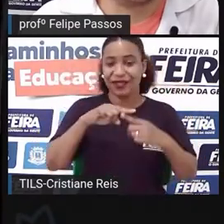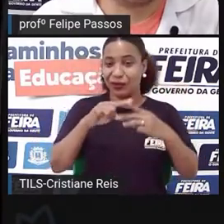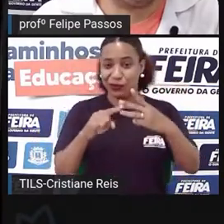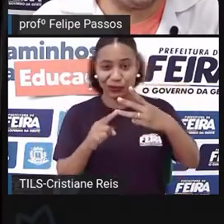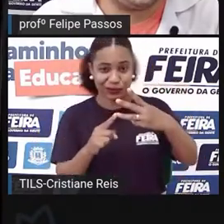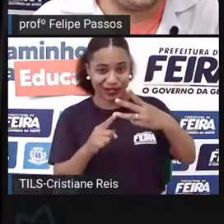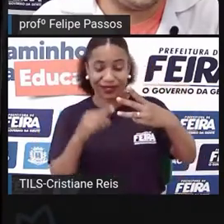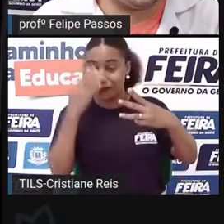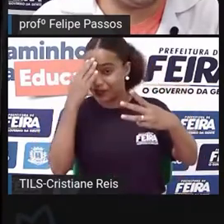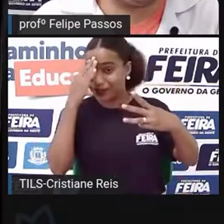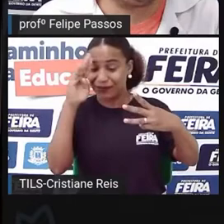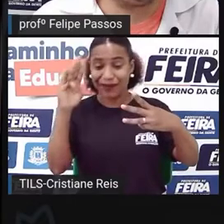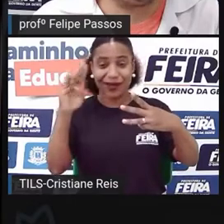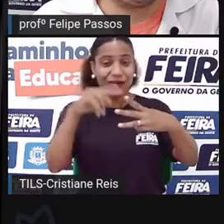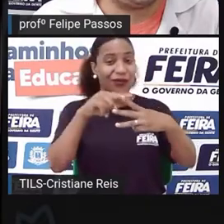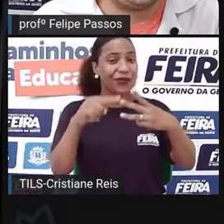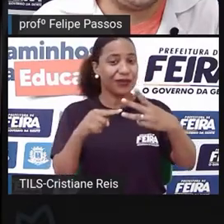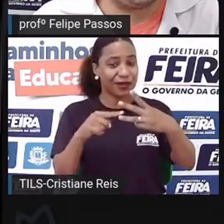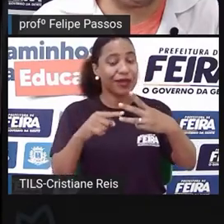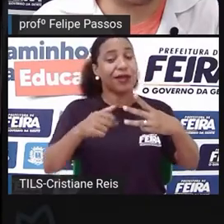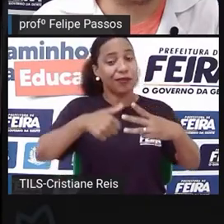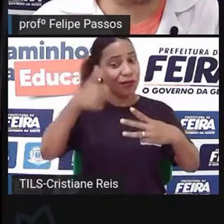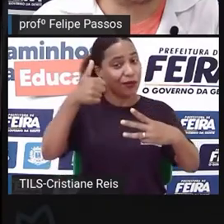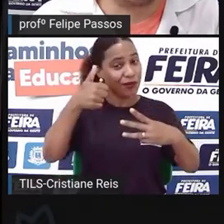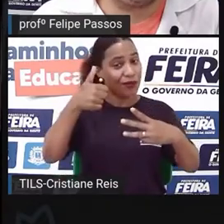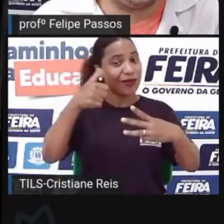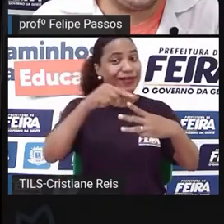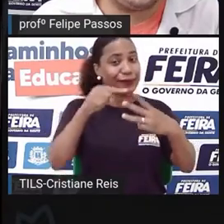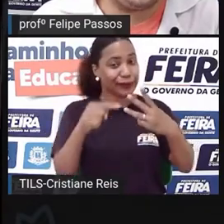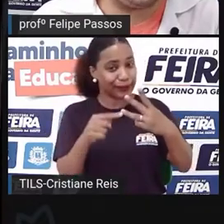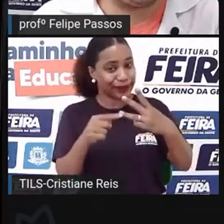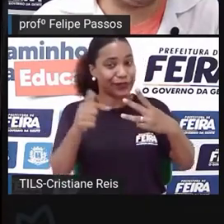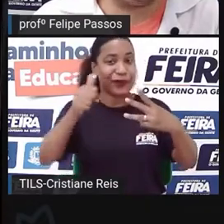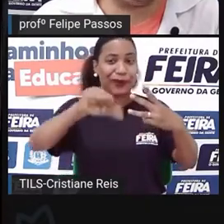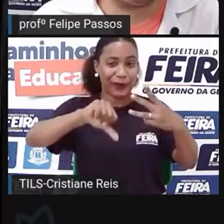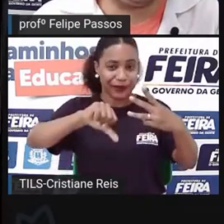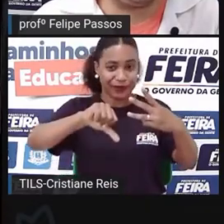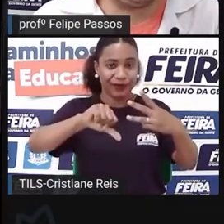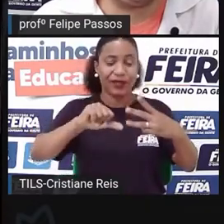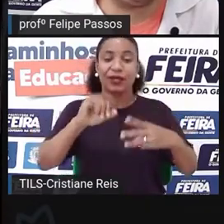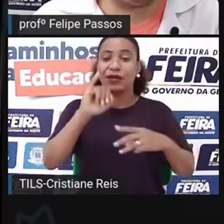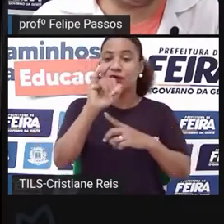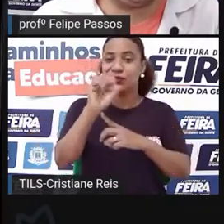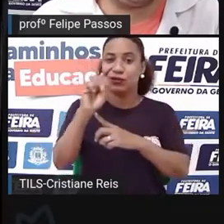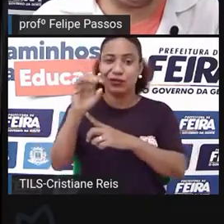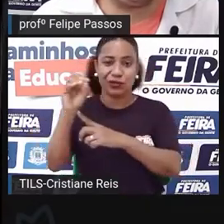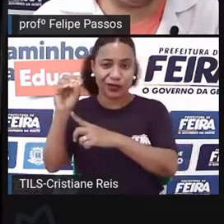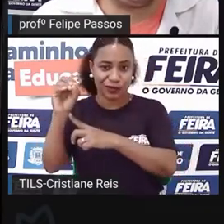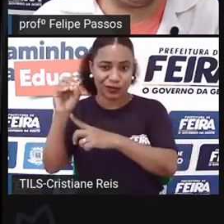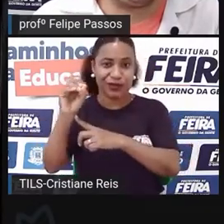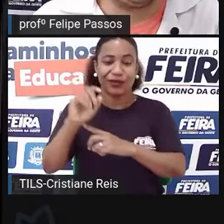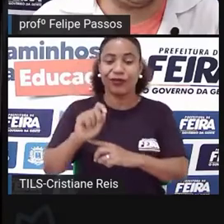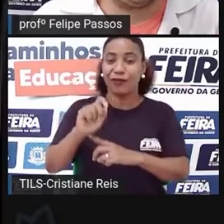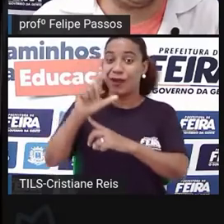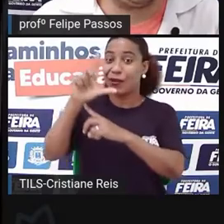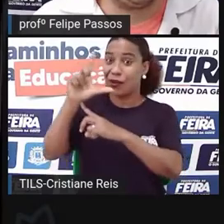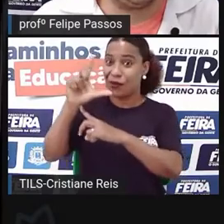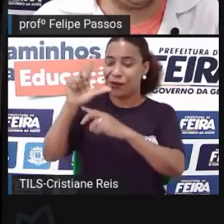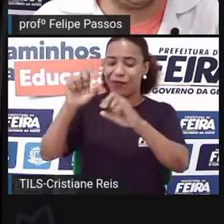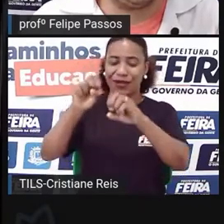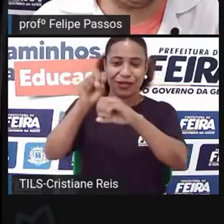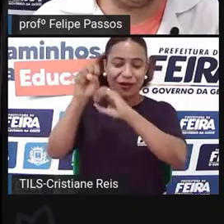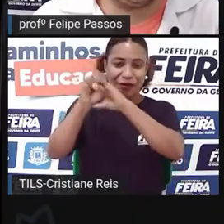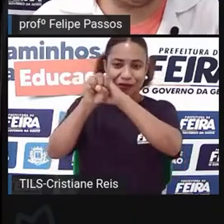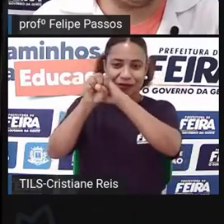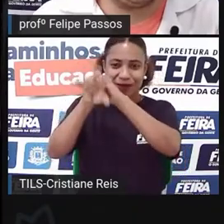ISO, ele tem a parte positiva e a negativa. Então, assim, o ISO, quanto mais alto, mais luz fica na câmera, mais luz